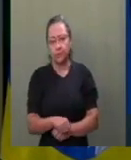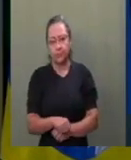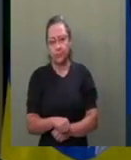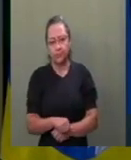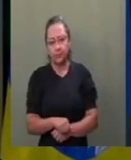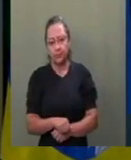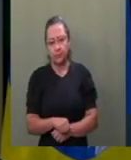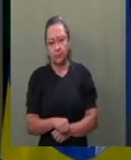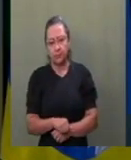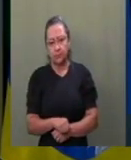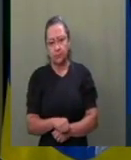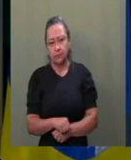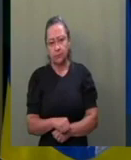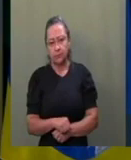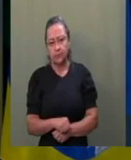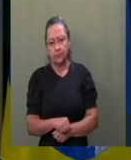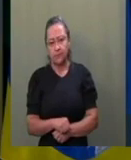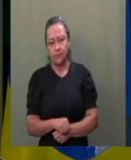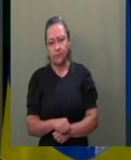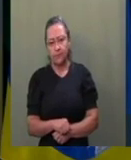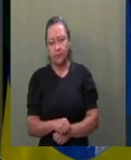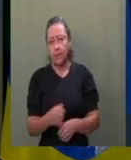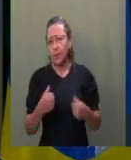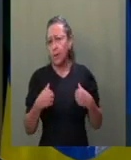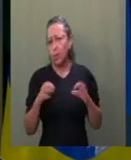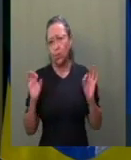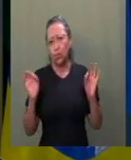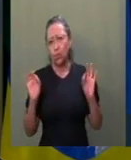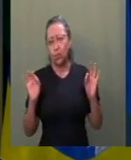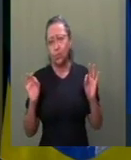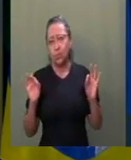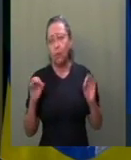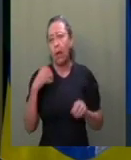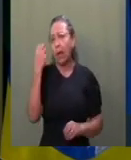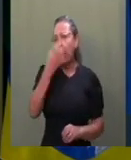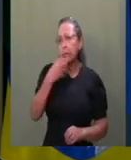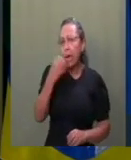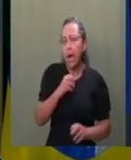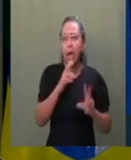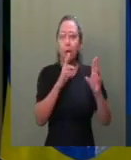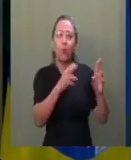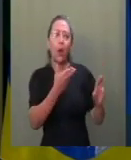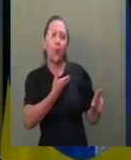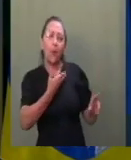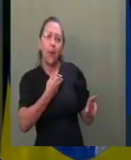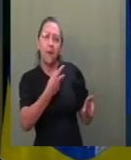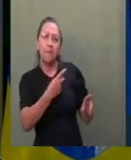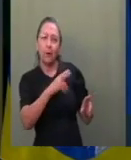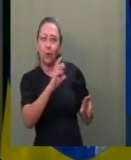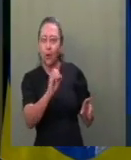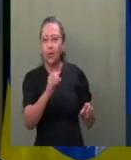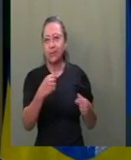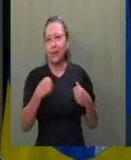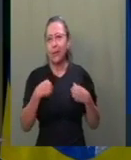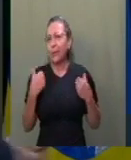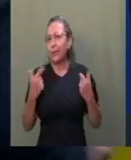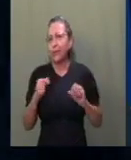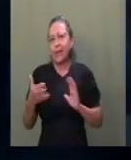Não vou, presidente, cantar como o meu companheiro Paulo Rocha, porque eu não tenho essa